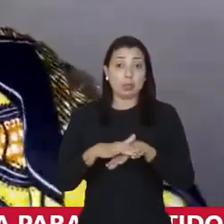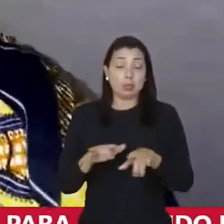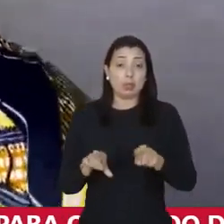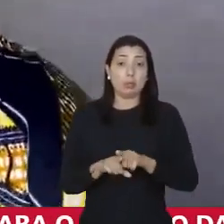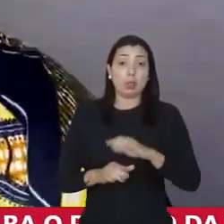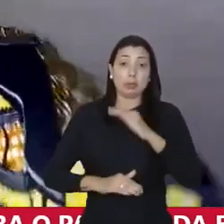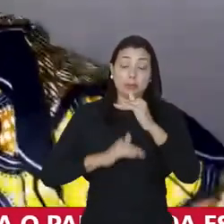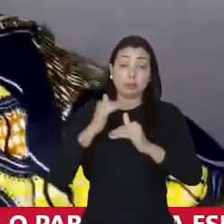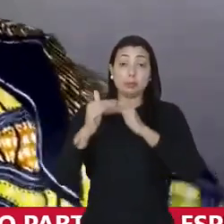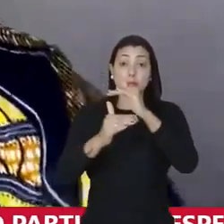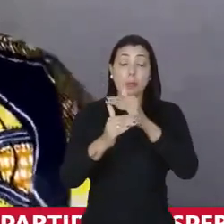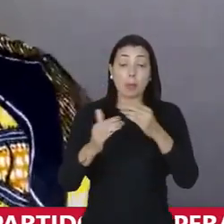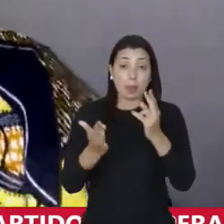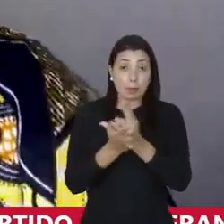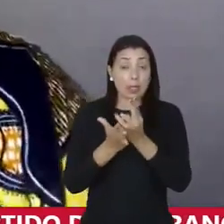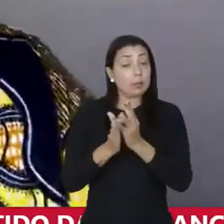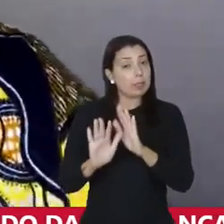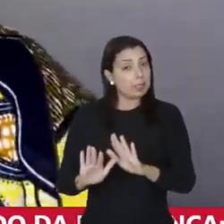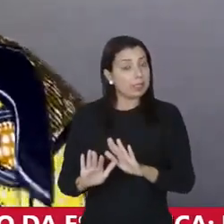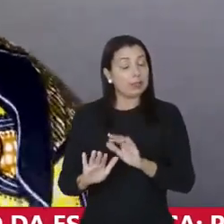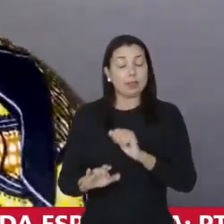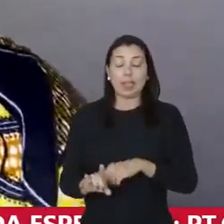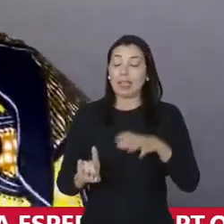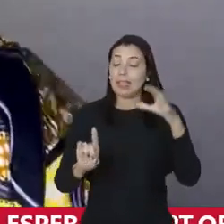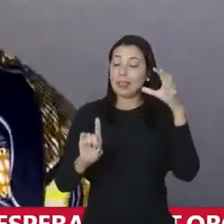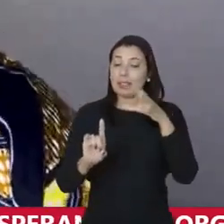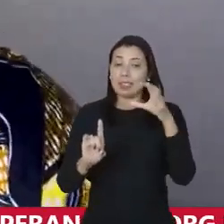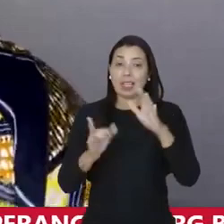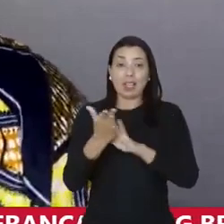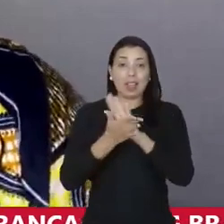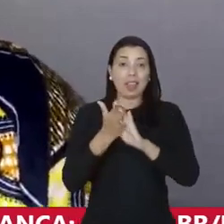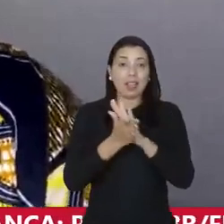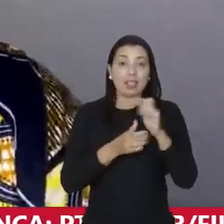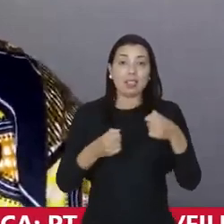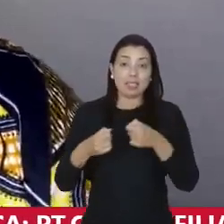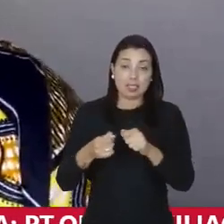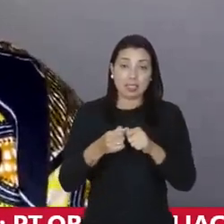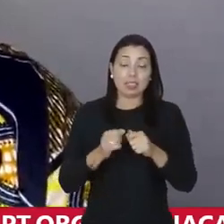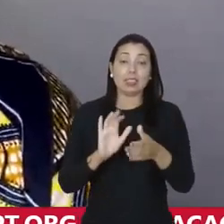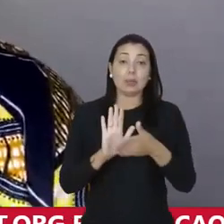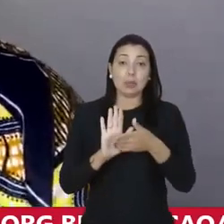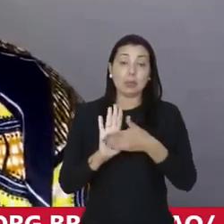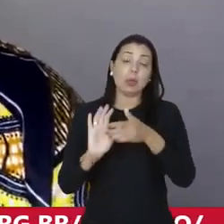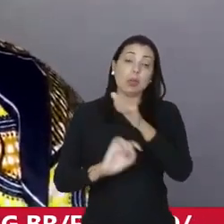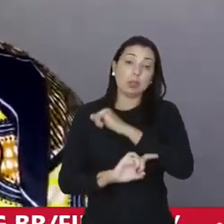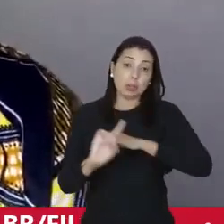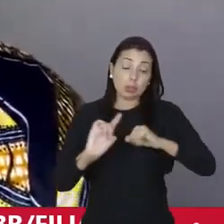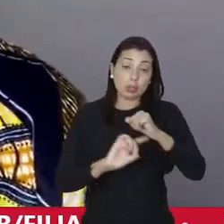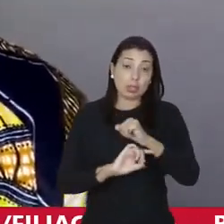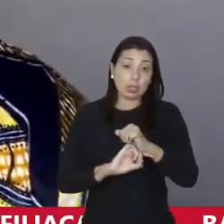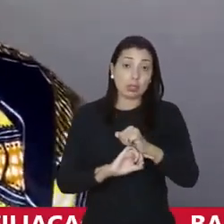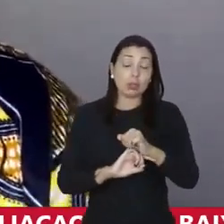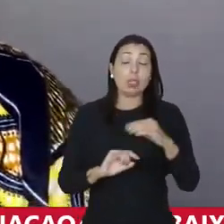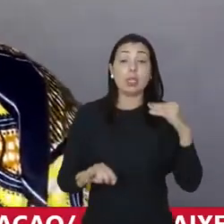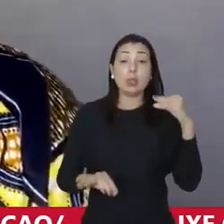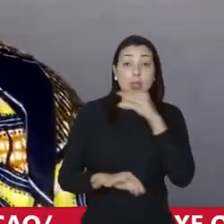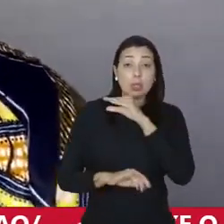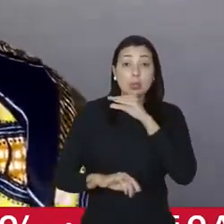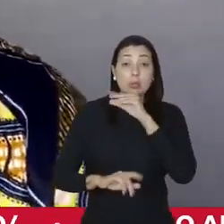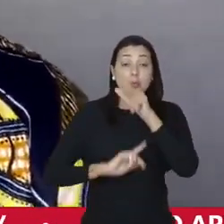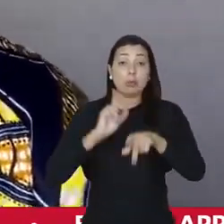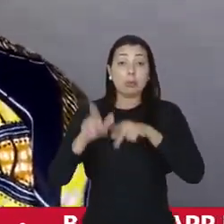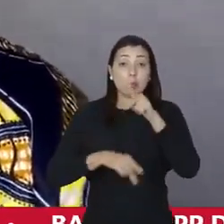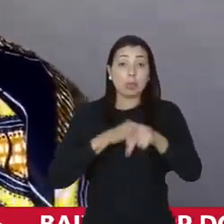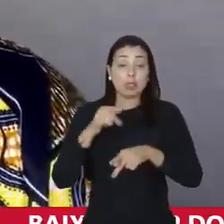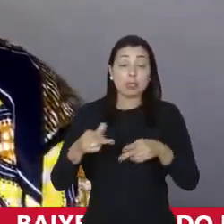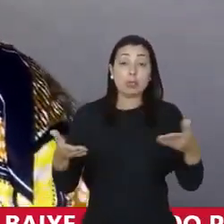progressistas ainda assim não vai refletir sobre a necessidade que é as pautas sociais e urgentes para a população que está